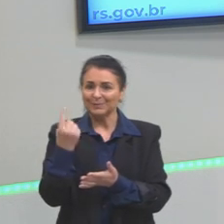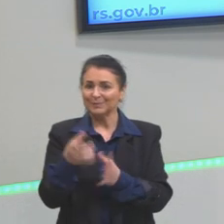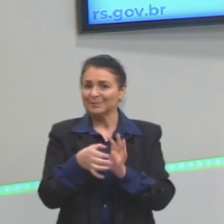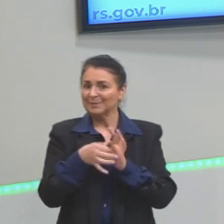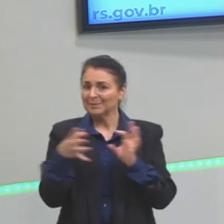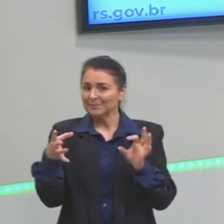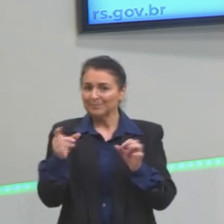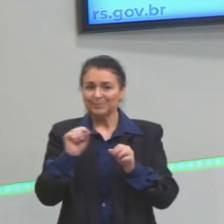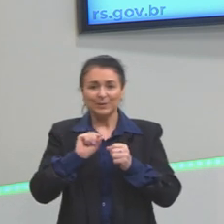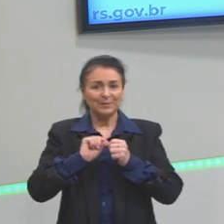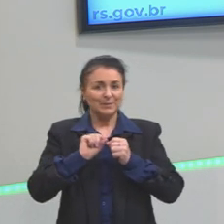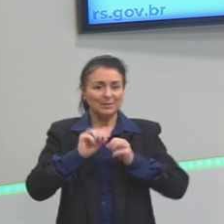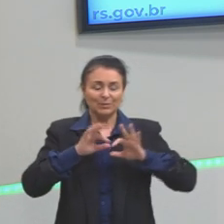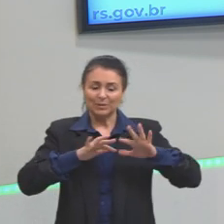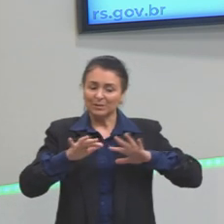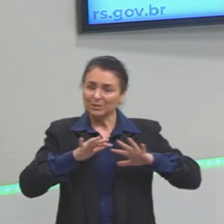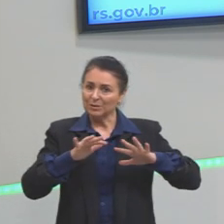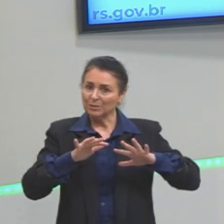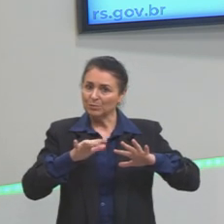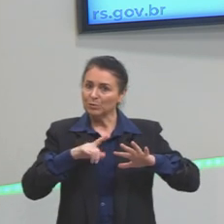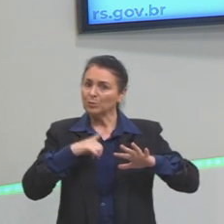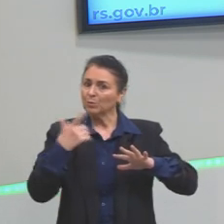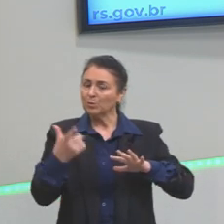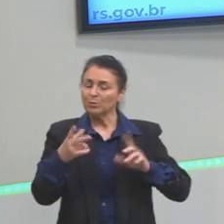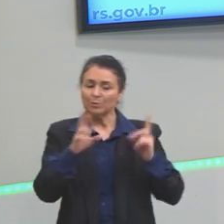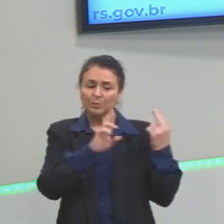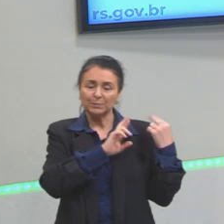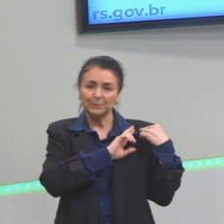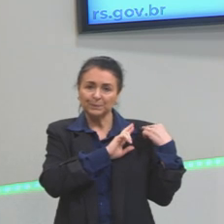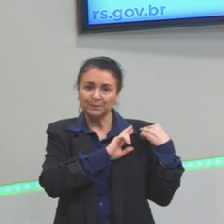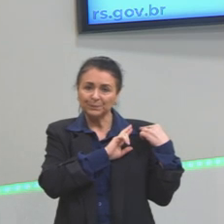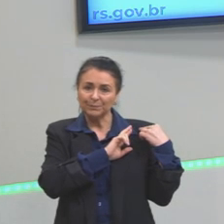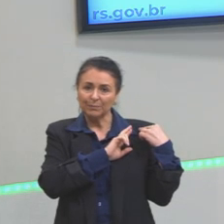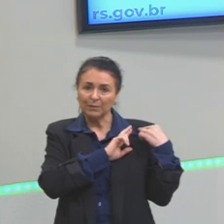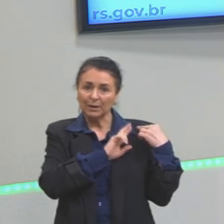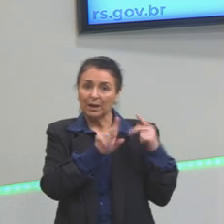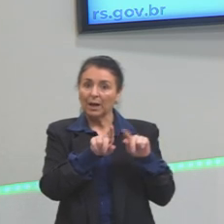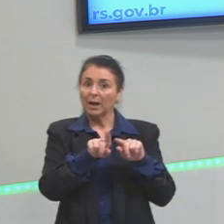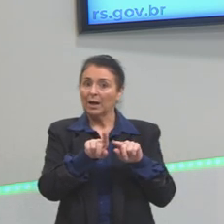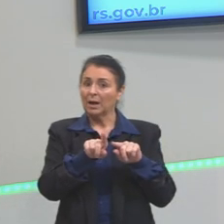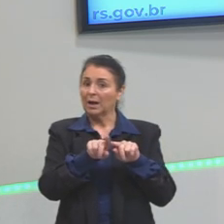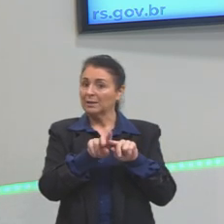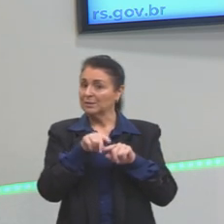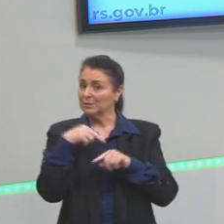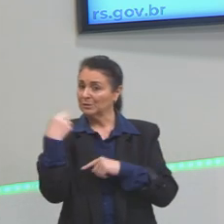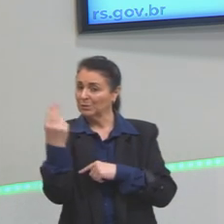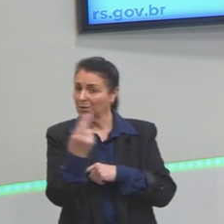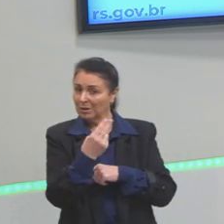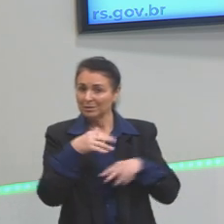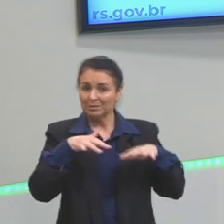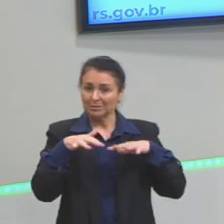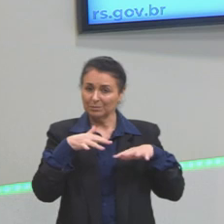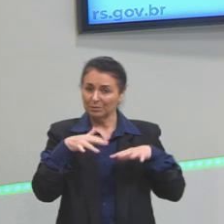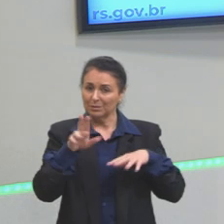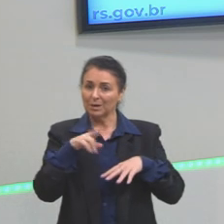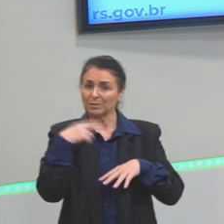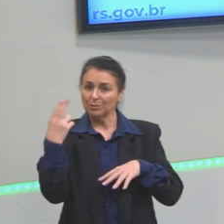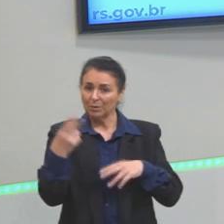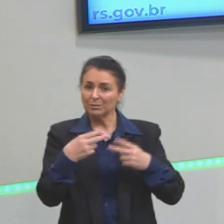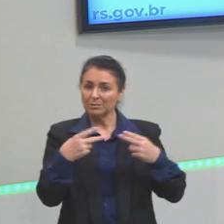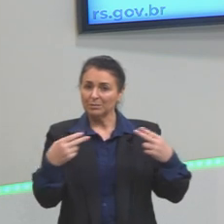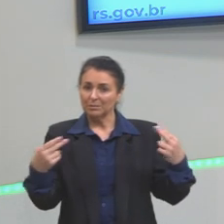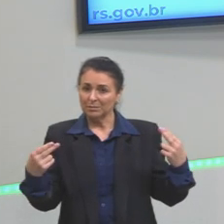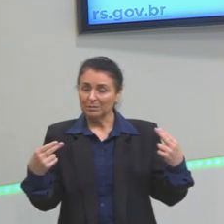nós agimos, nós agimos, nós somos atores sociais, mas as nossas ações, elas não são totalmente livres, né?